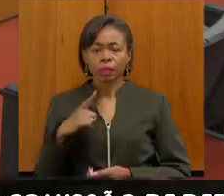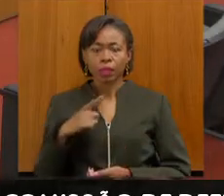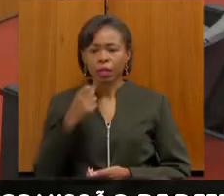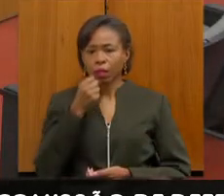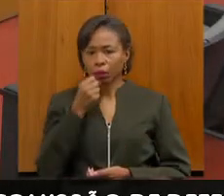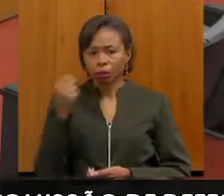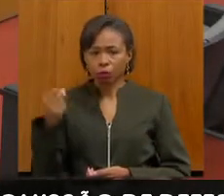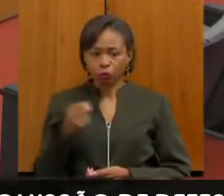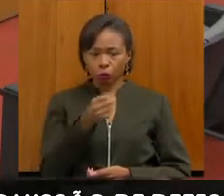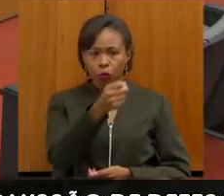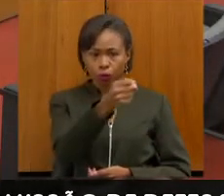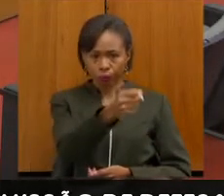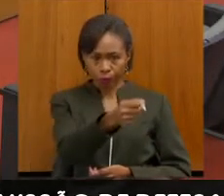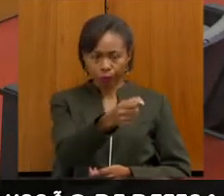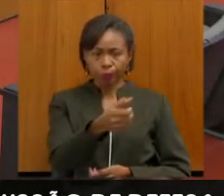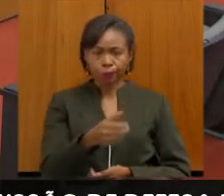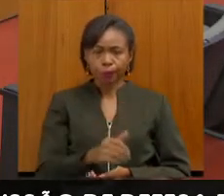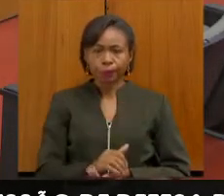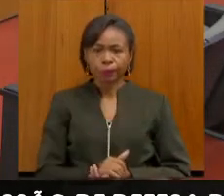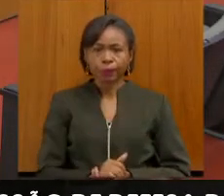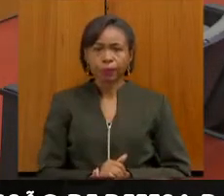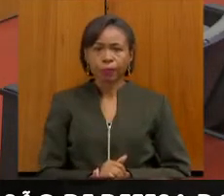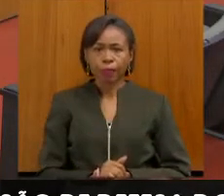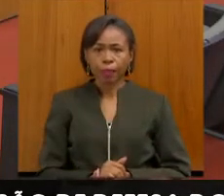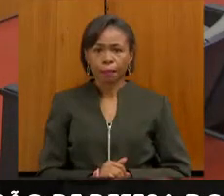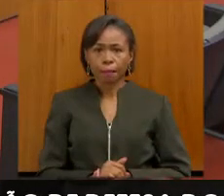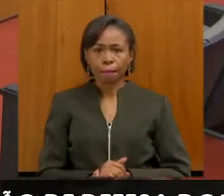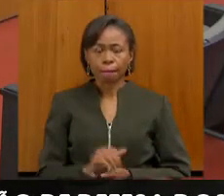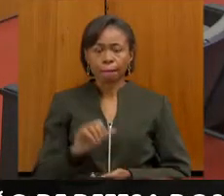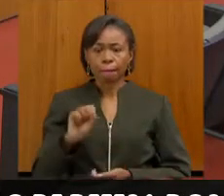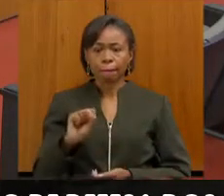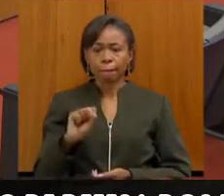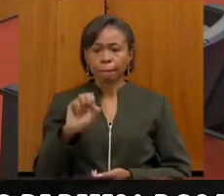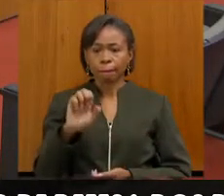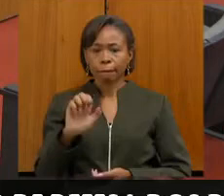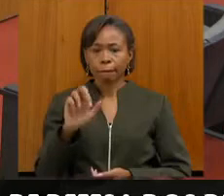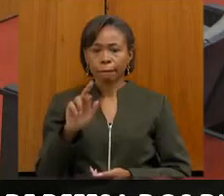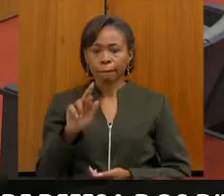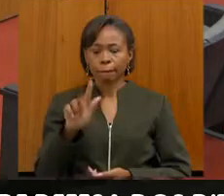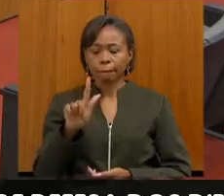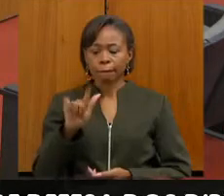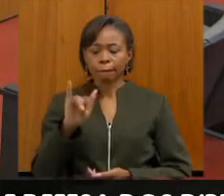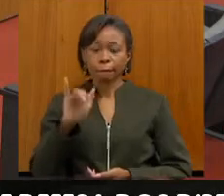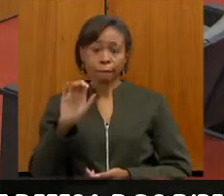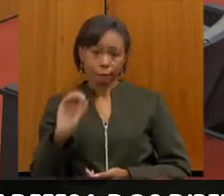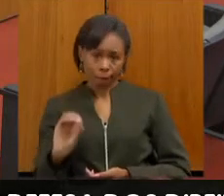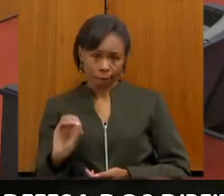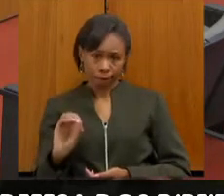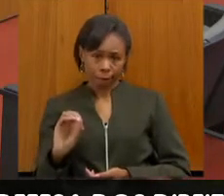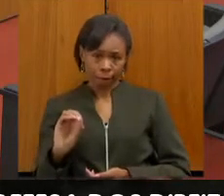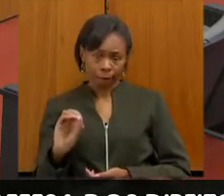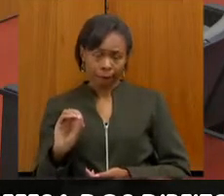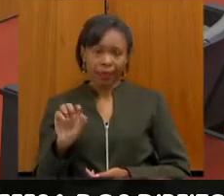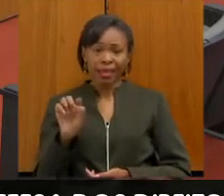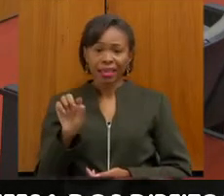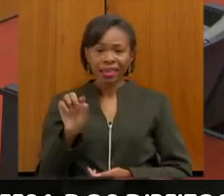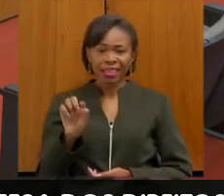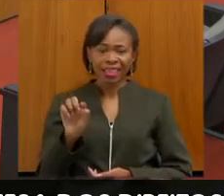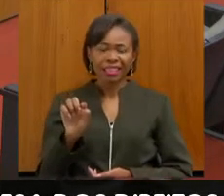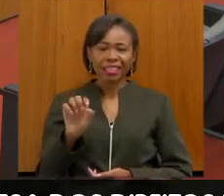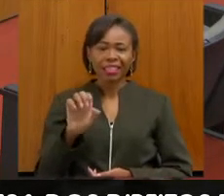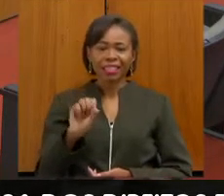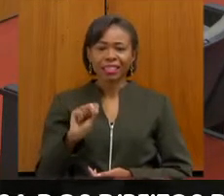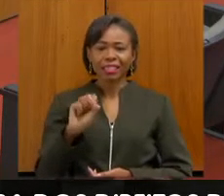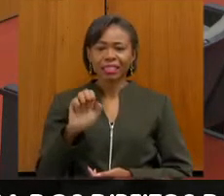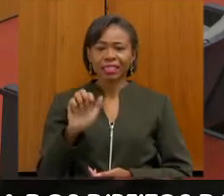Thais vai levar o microfone. Vamos passar então para o Sérgio Felipe Cesário que é o nosso mais conhecido Sérginho